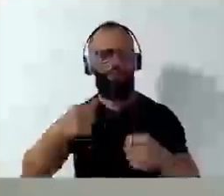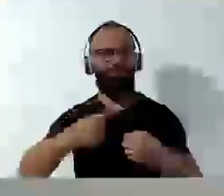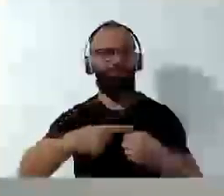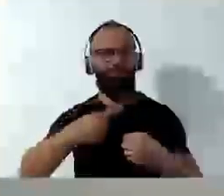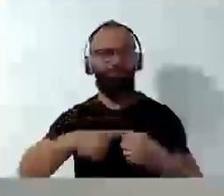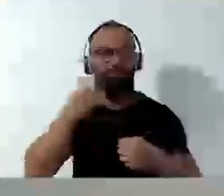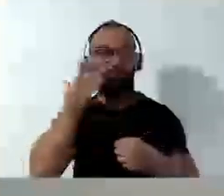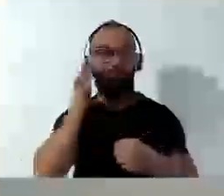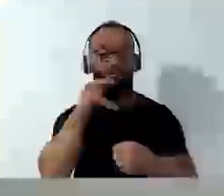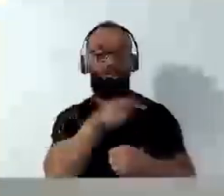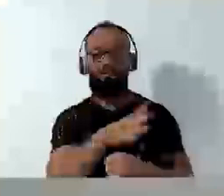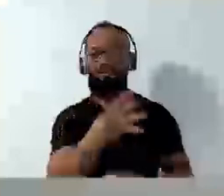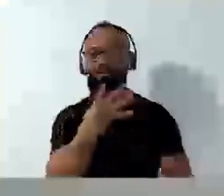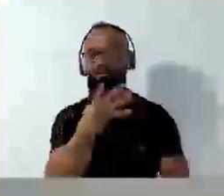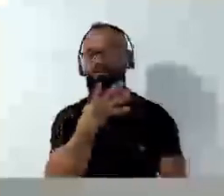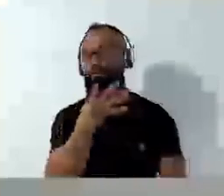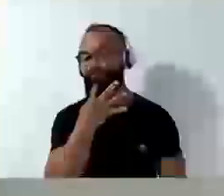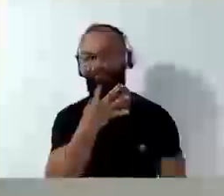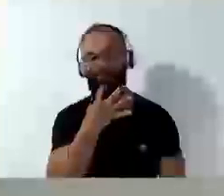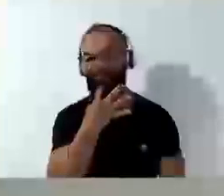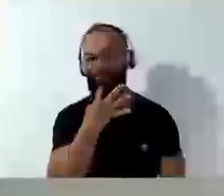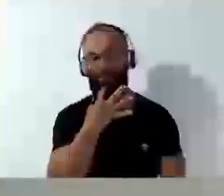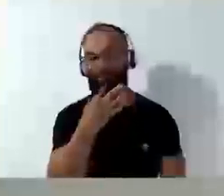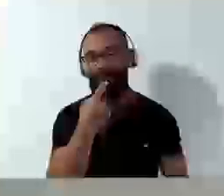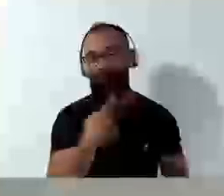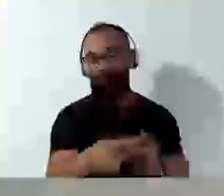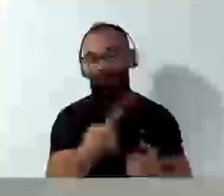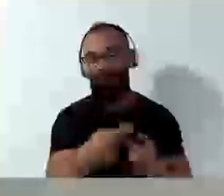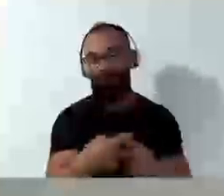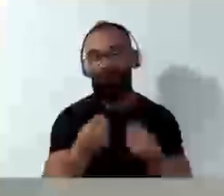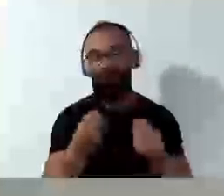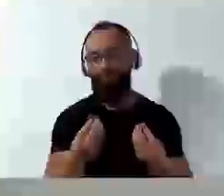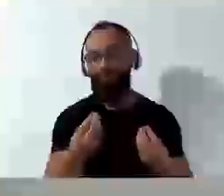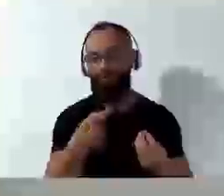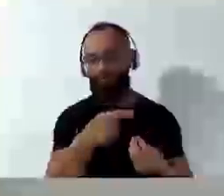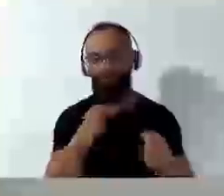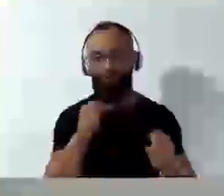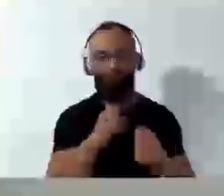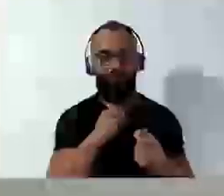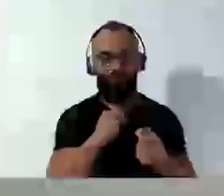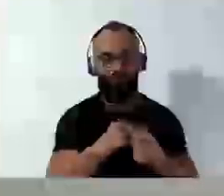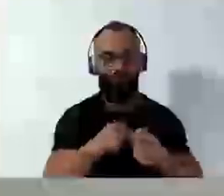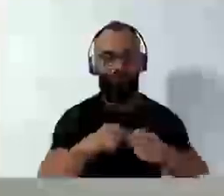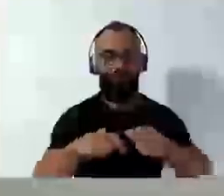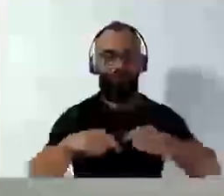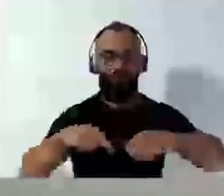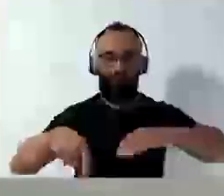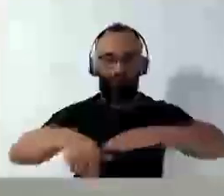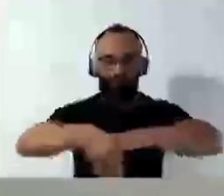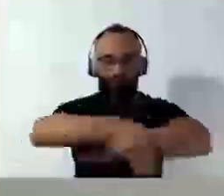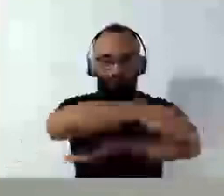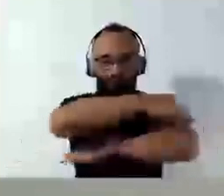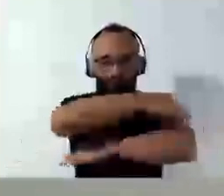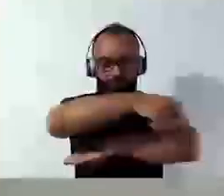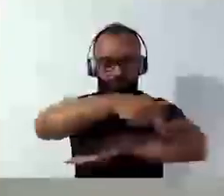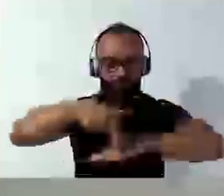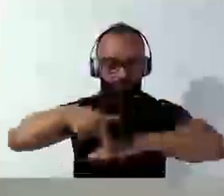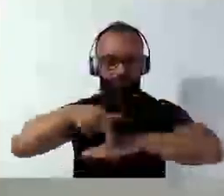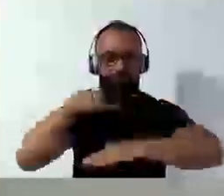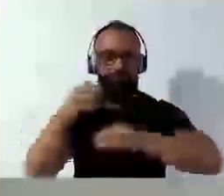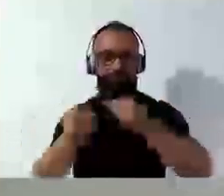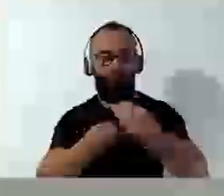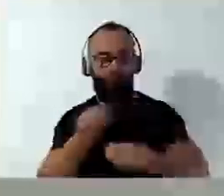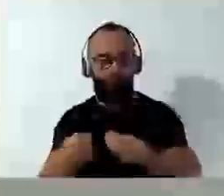conhecimento. porque é inaceitável o que estão fazendo com as vias do contorno da Anel Viagra. O acesso